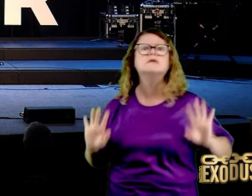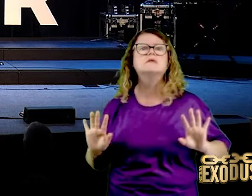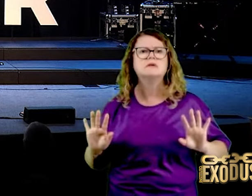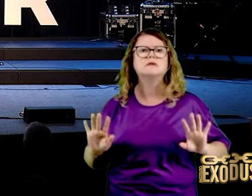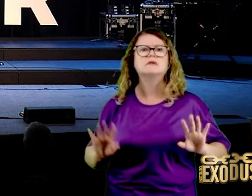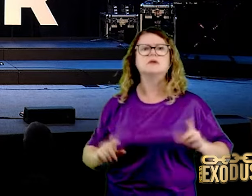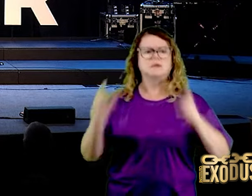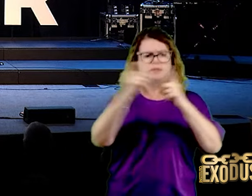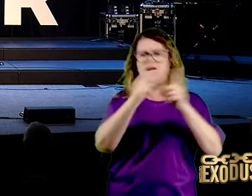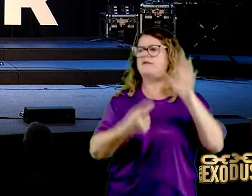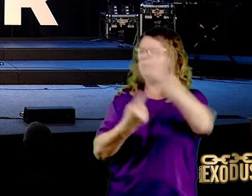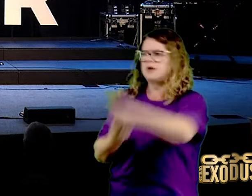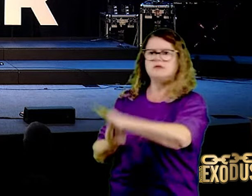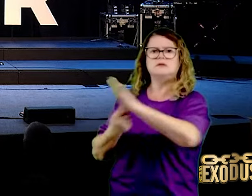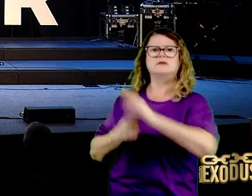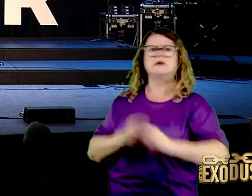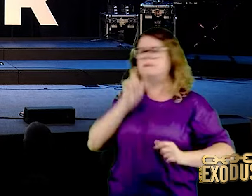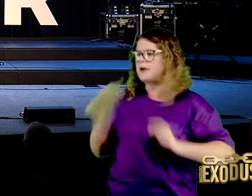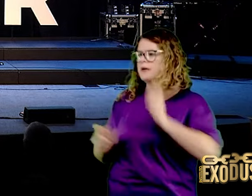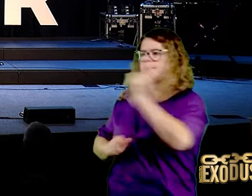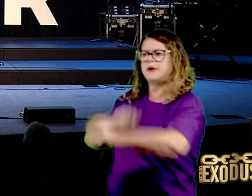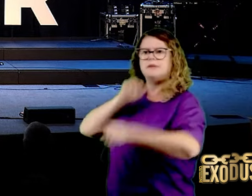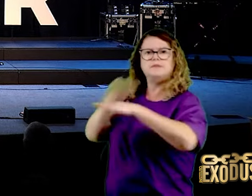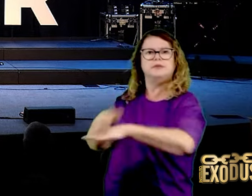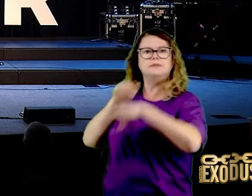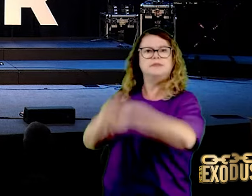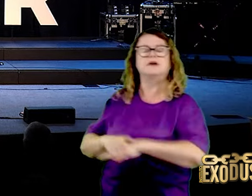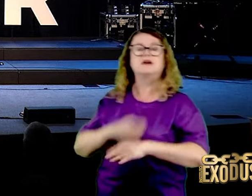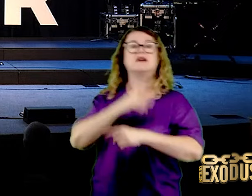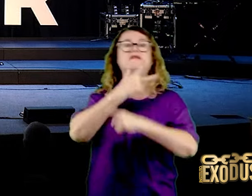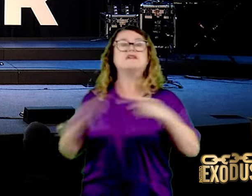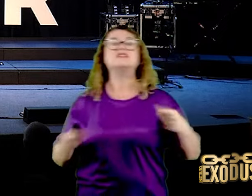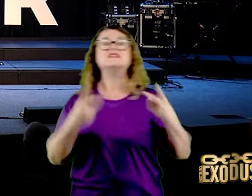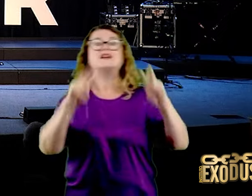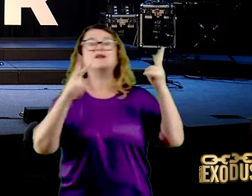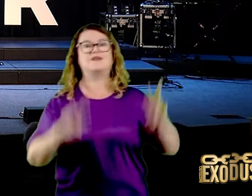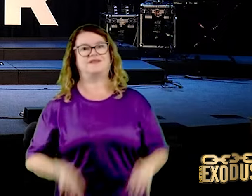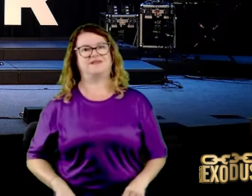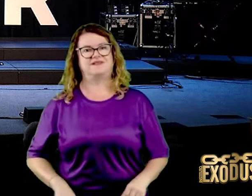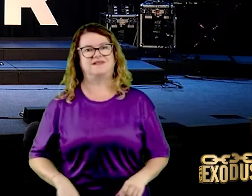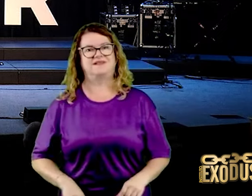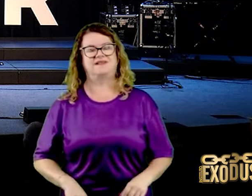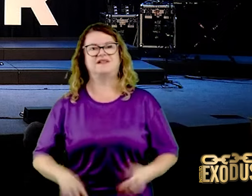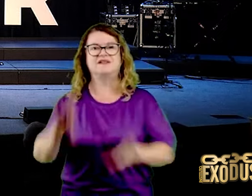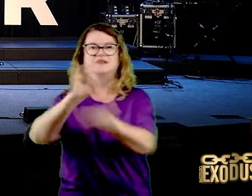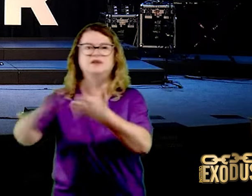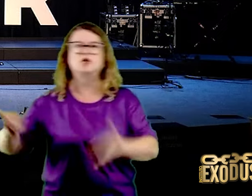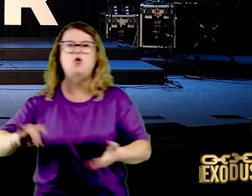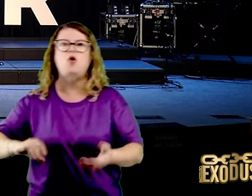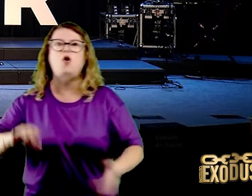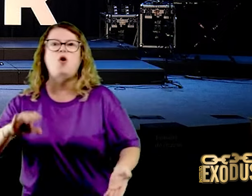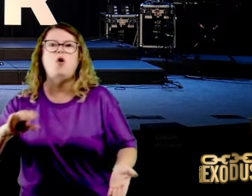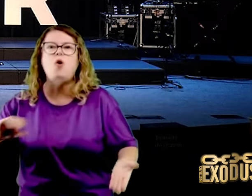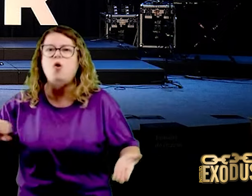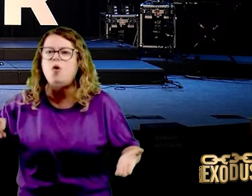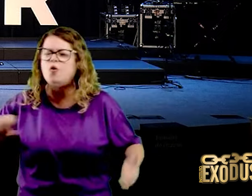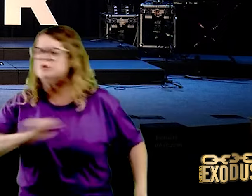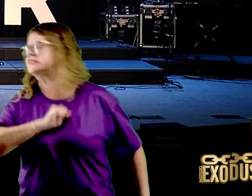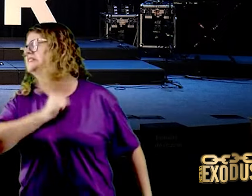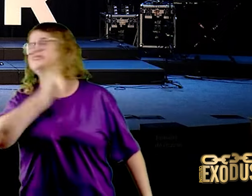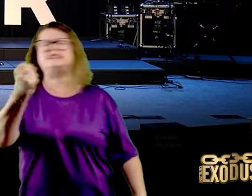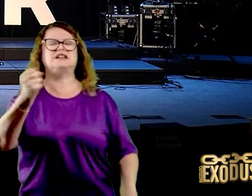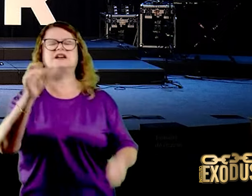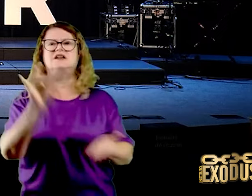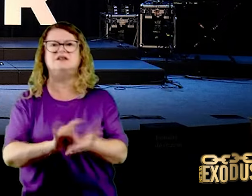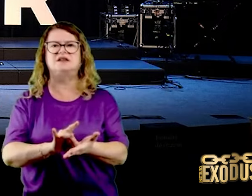ao Senhor teu Deus, adorarás somente a ele e servirás. Ele ó, ele odeia a verdade. O diabo odeia